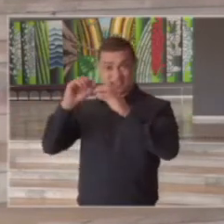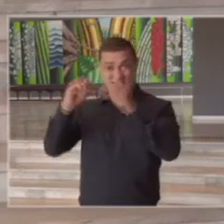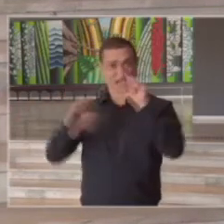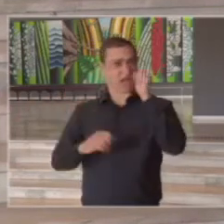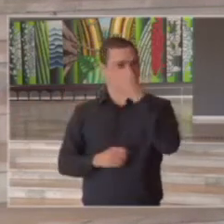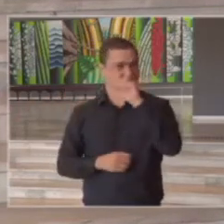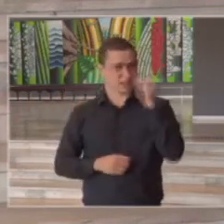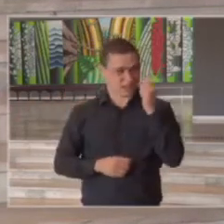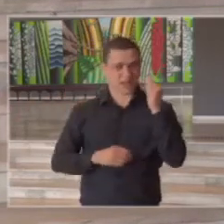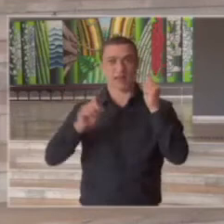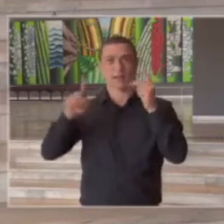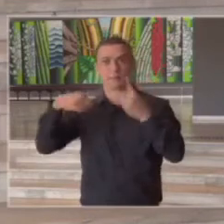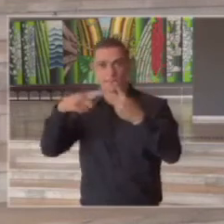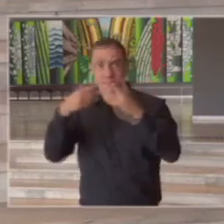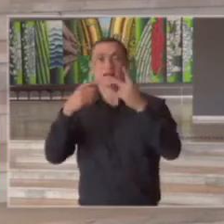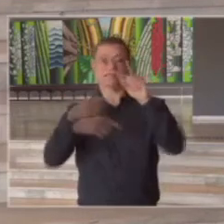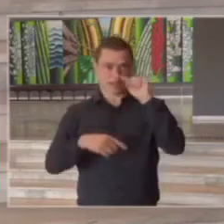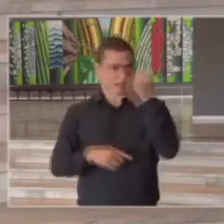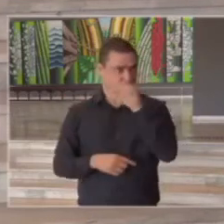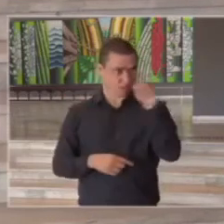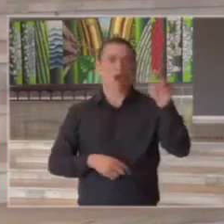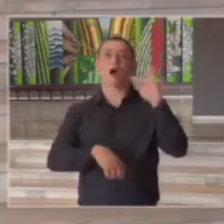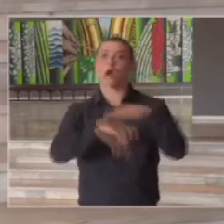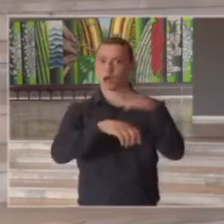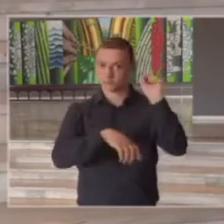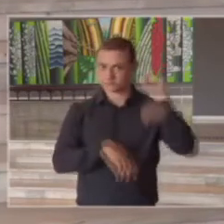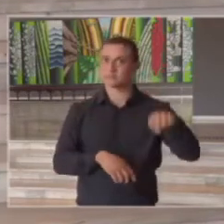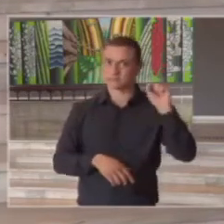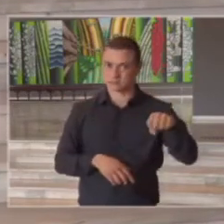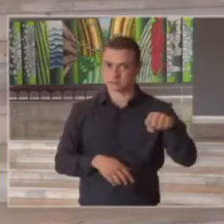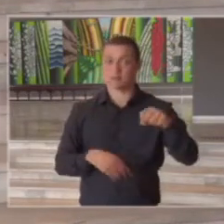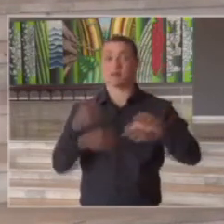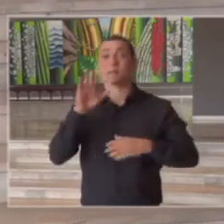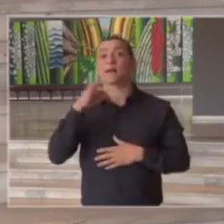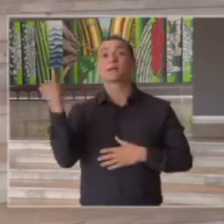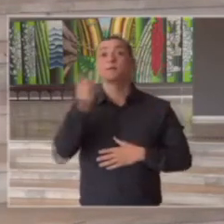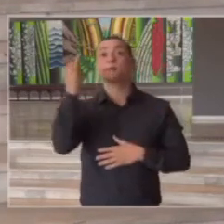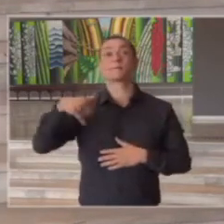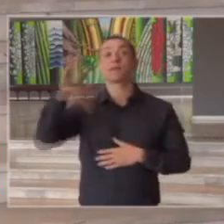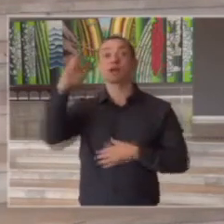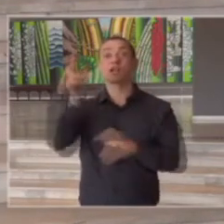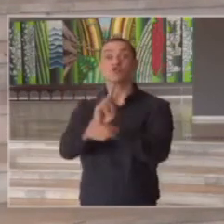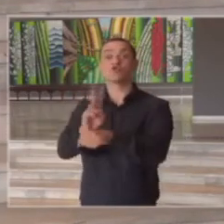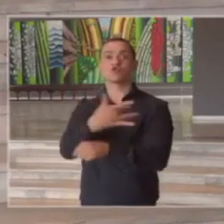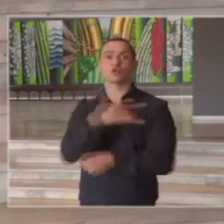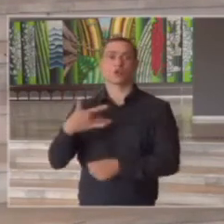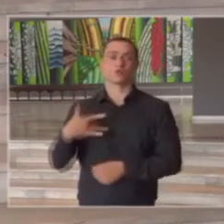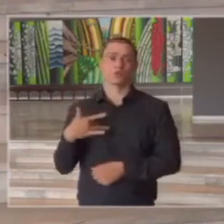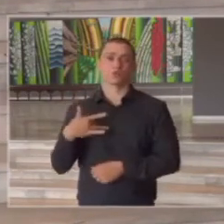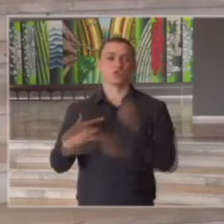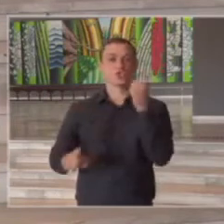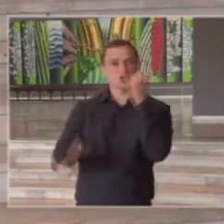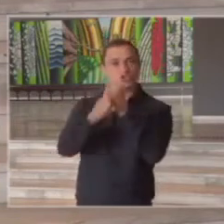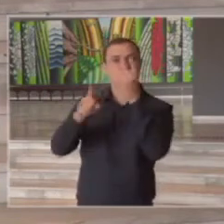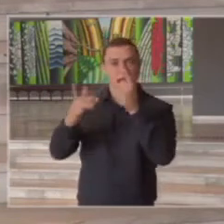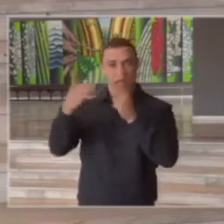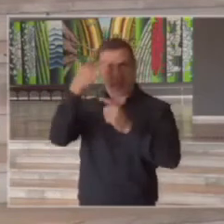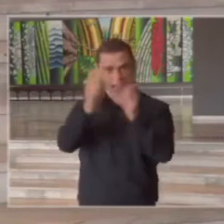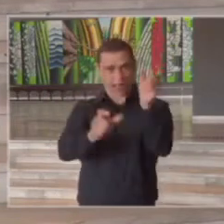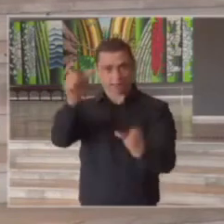-PCR sim agora mais importante vigilância em saúde identificar pessoas